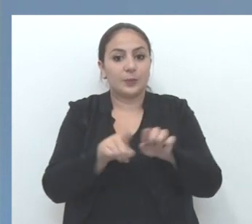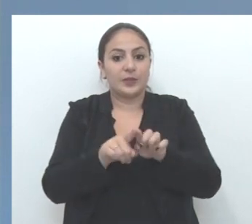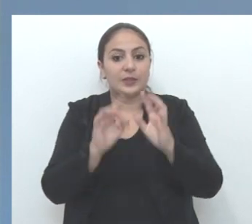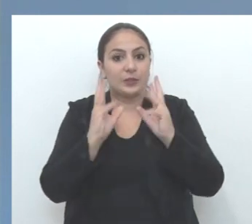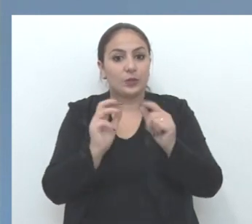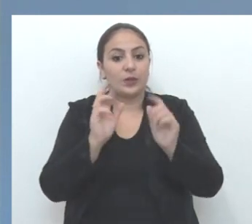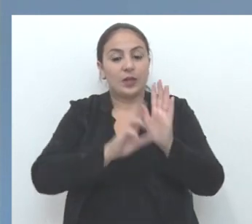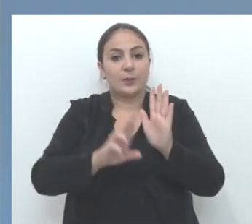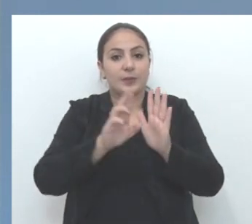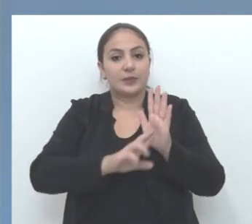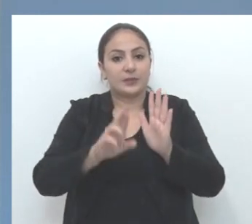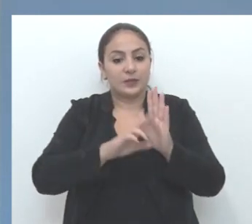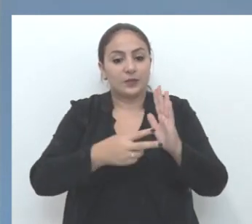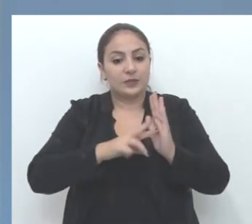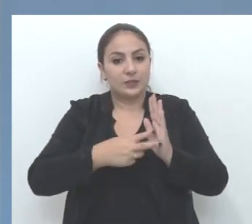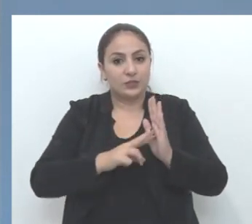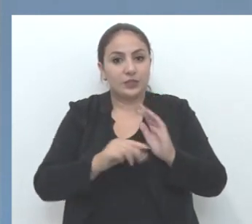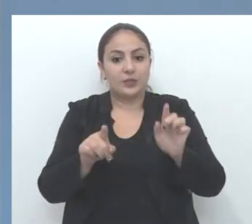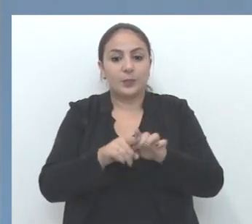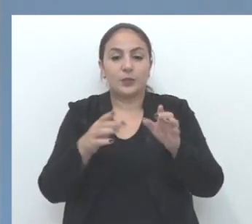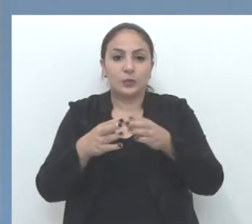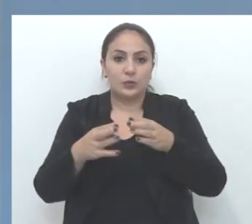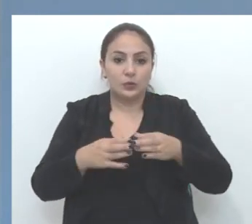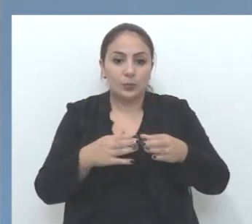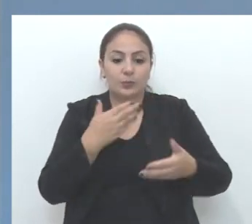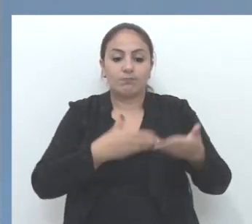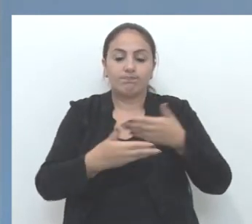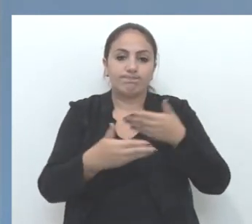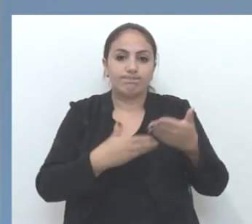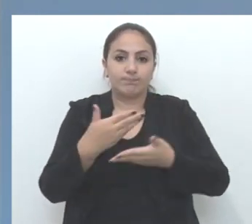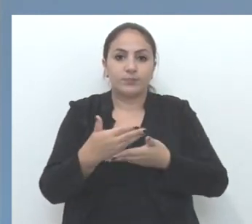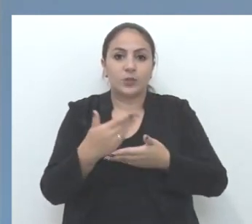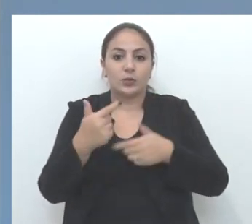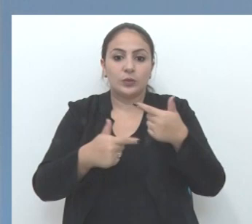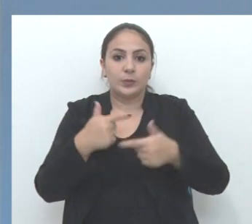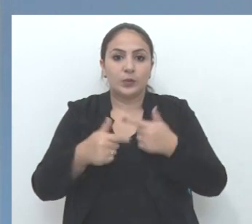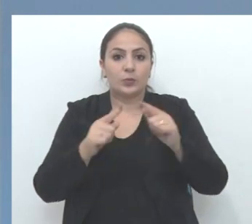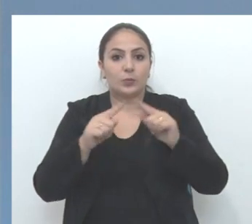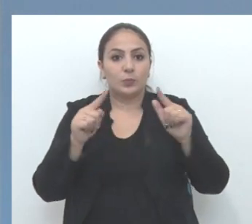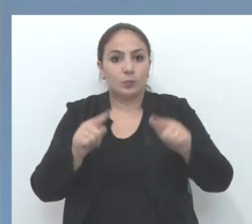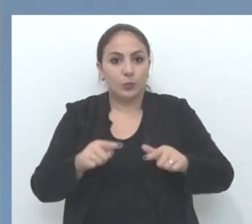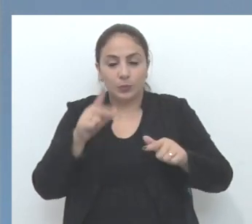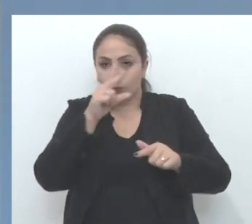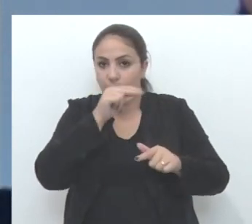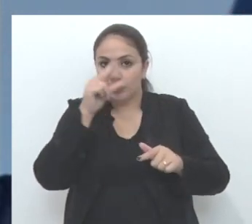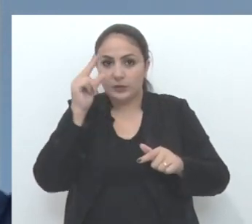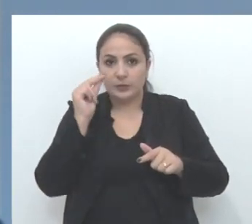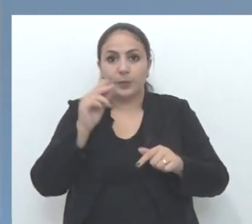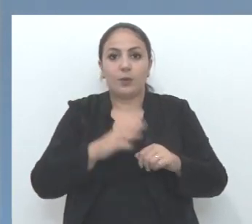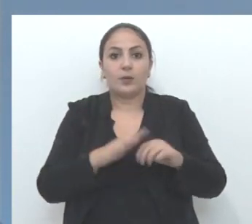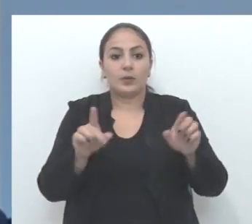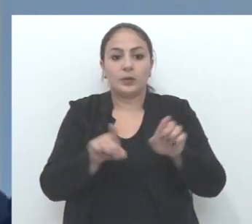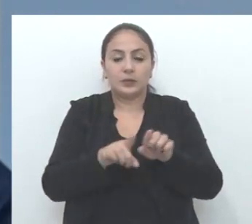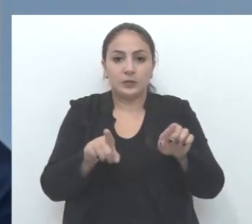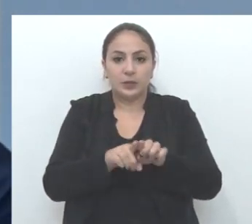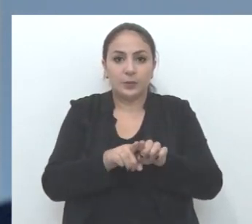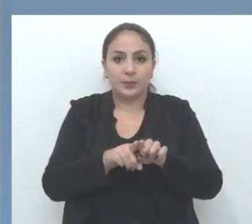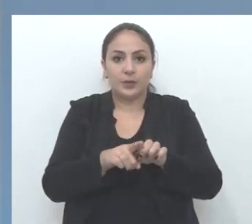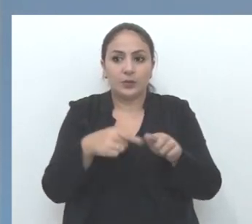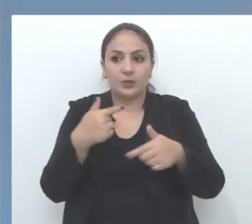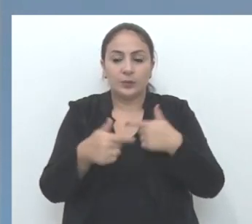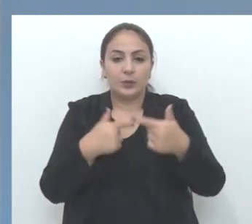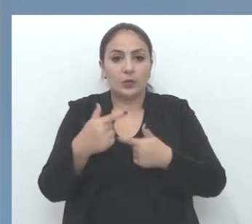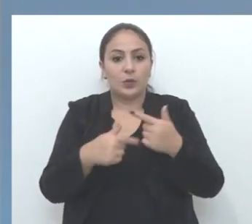as representações sindicais das categorias que envolvem o servidor público municipal, tanto o servidor